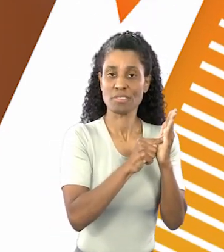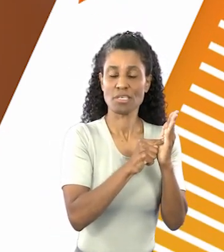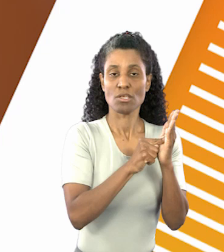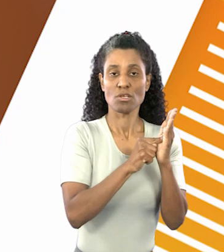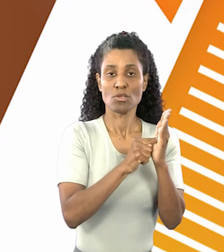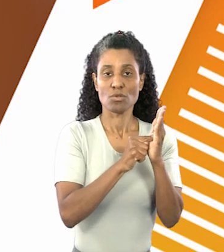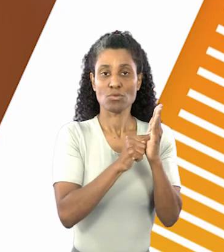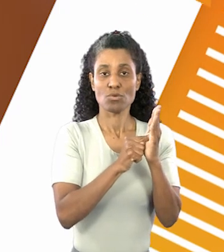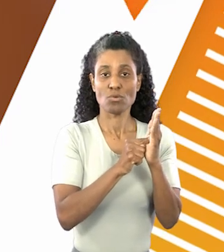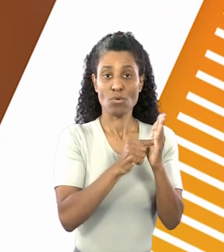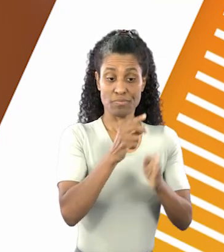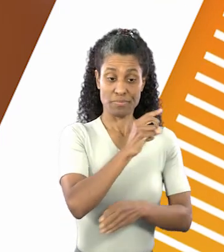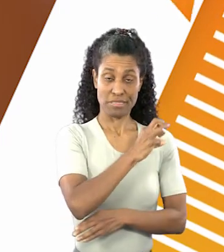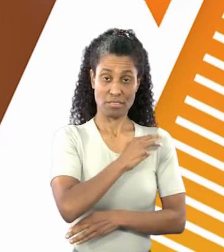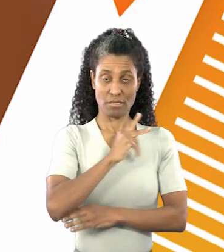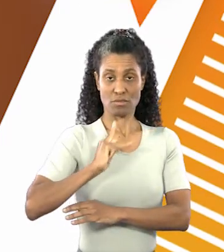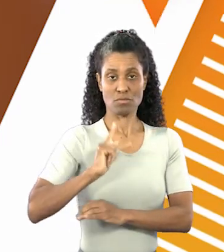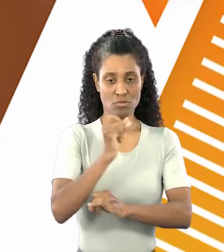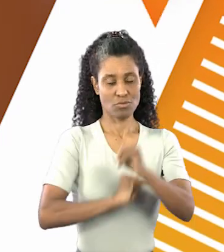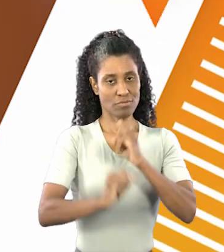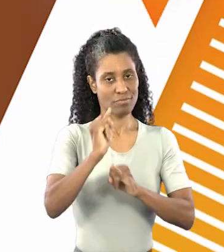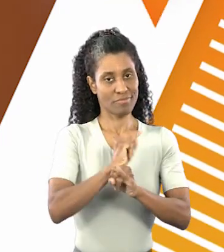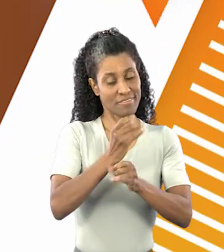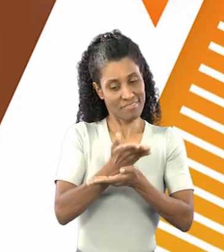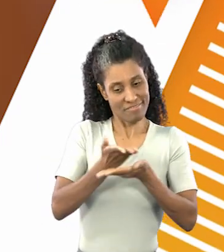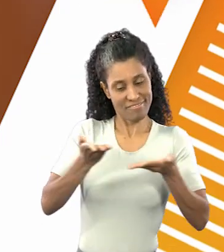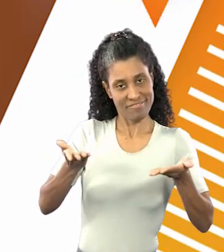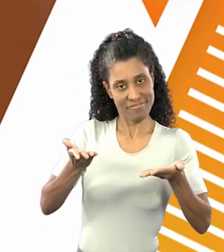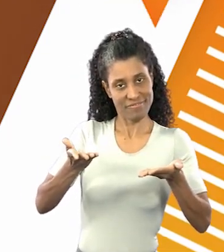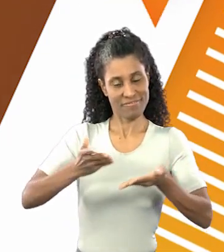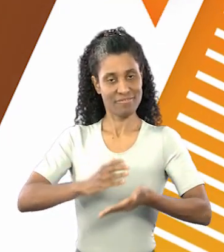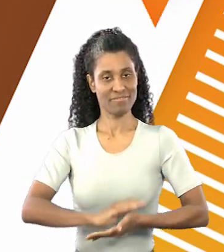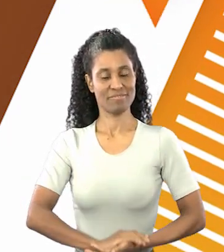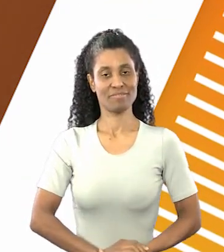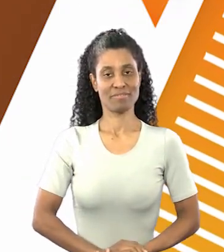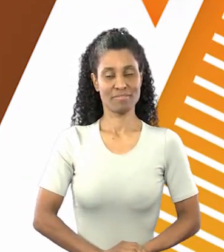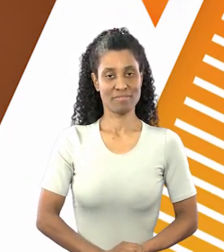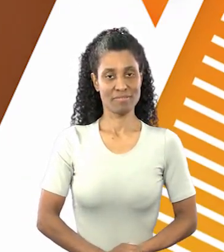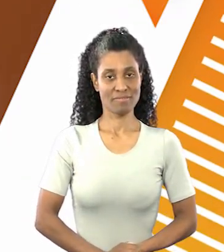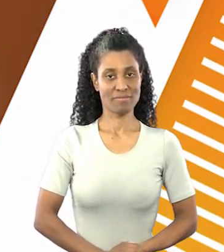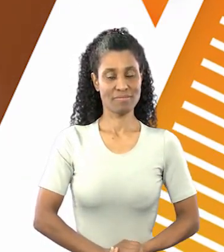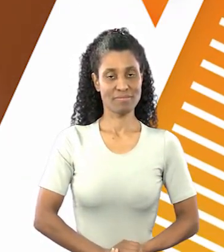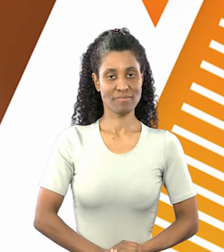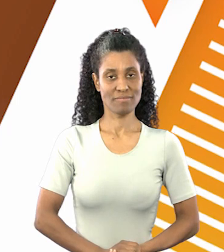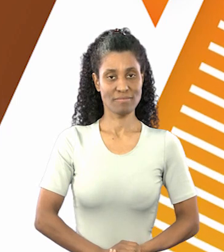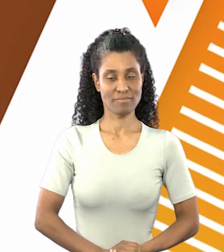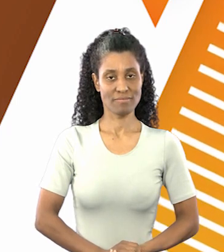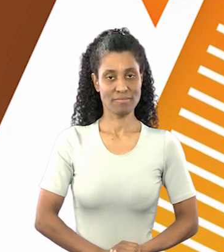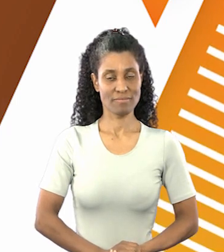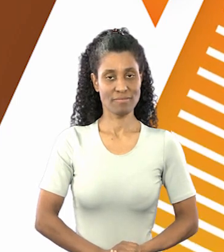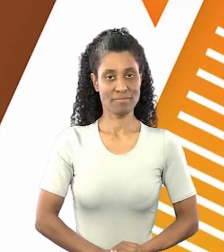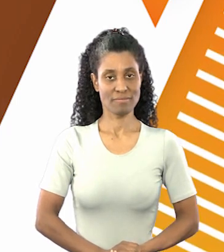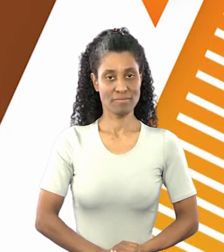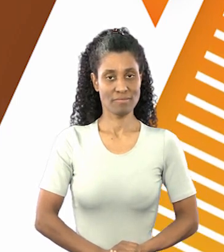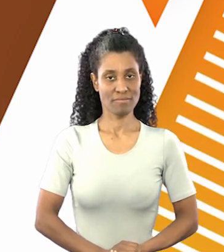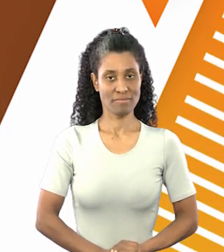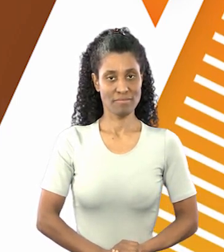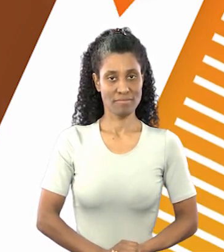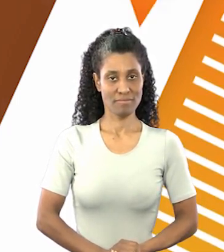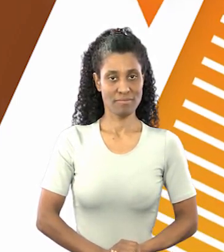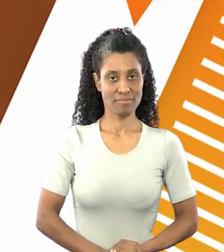fazer a denúncia na página do Ministério Público na internet, www.mprs